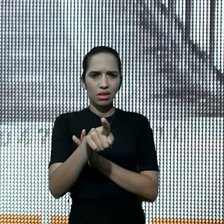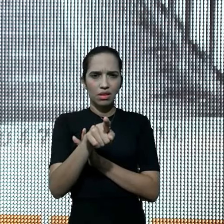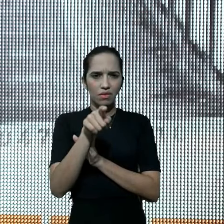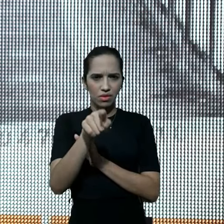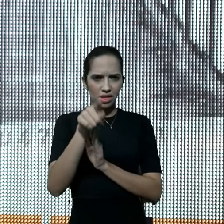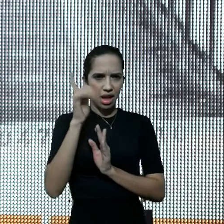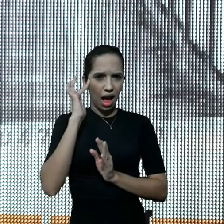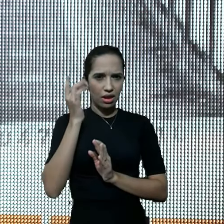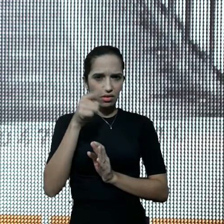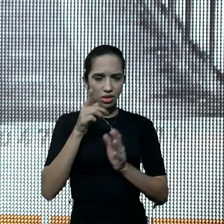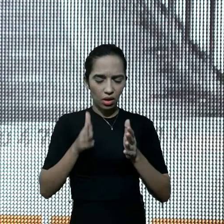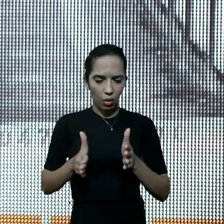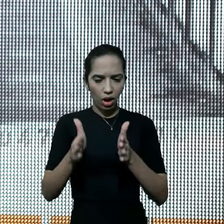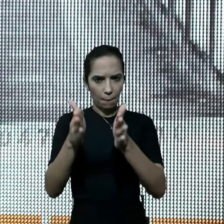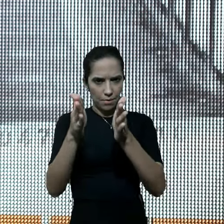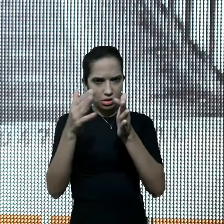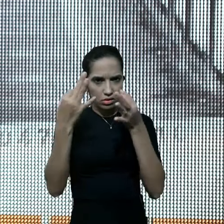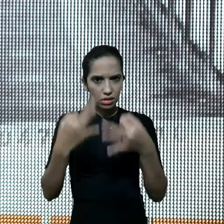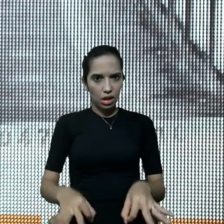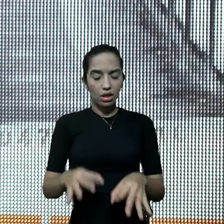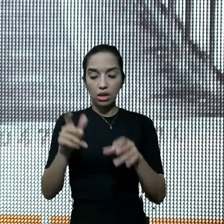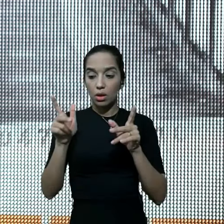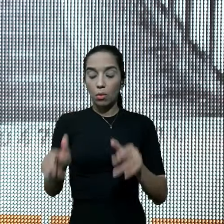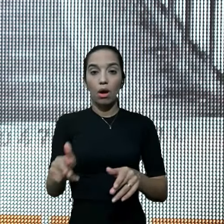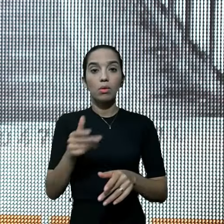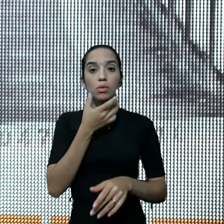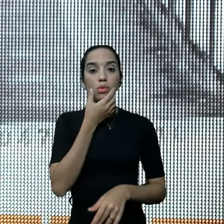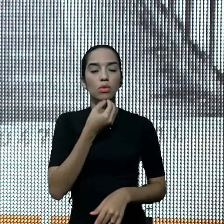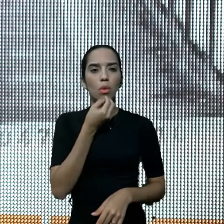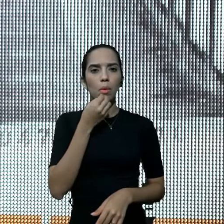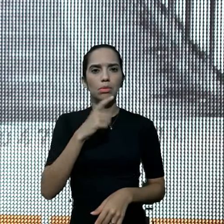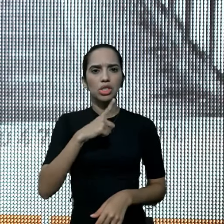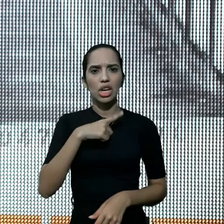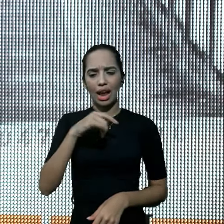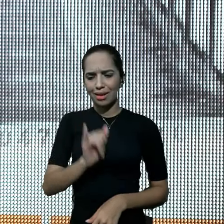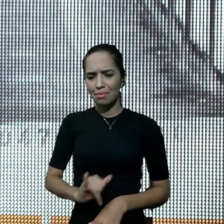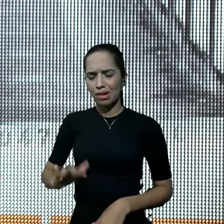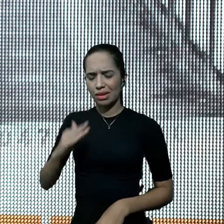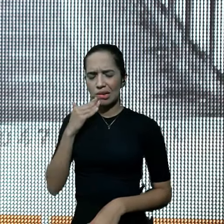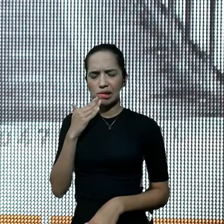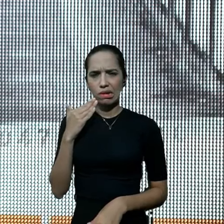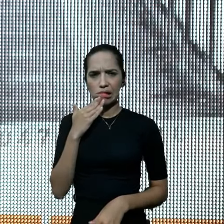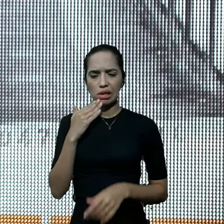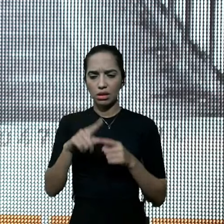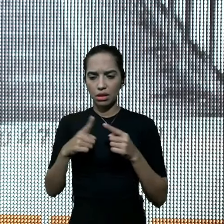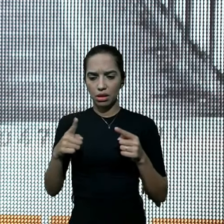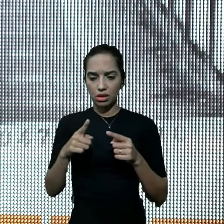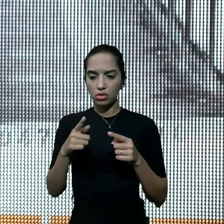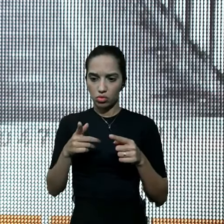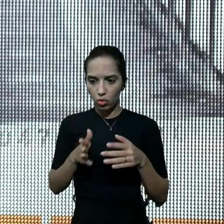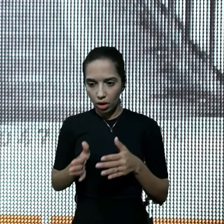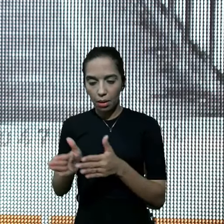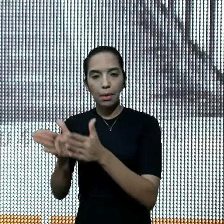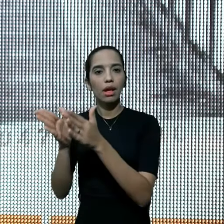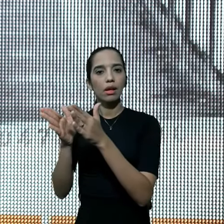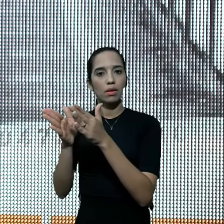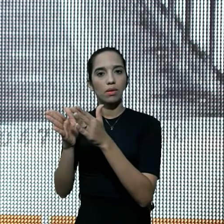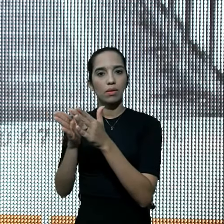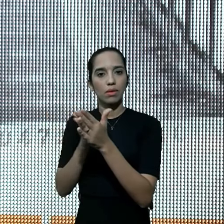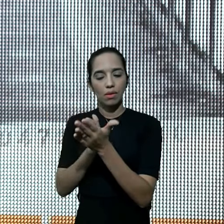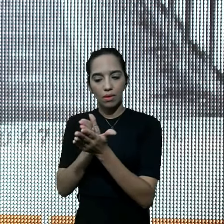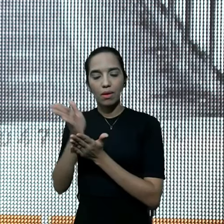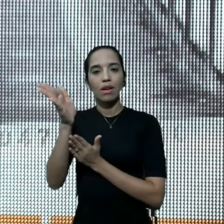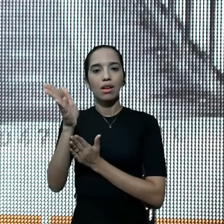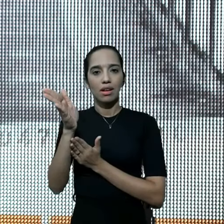você está no caminho? Assim como aqueles homens, com alta imagem distorcida, estavam no caminho, e se